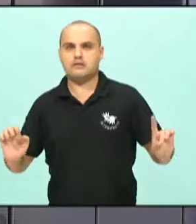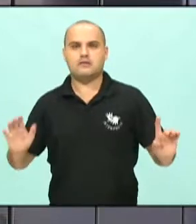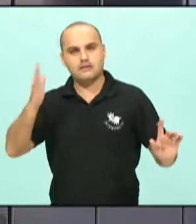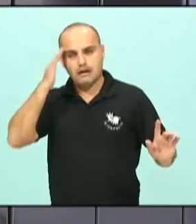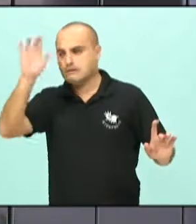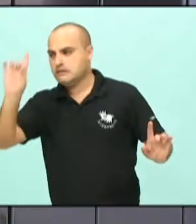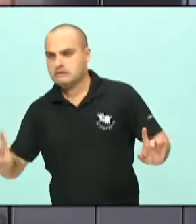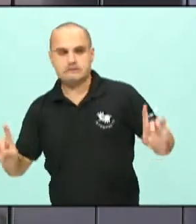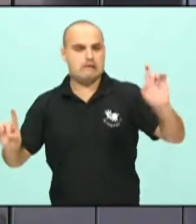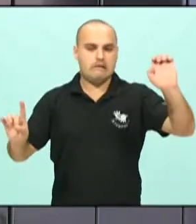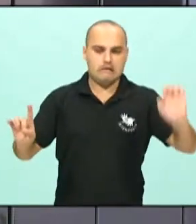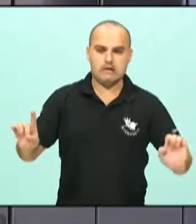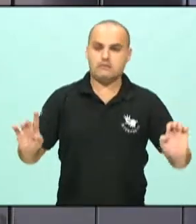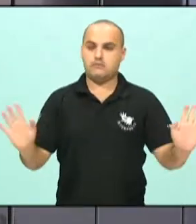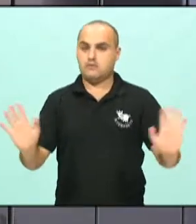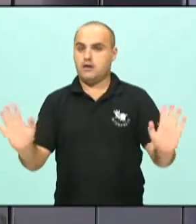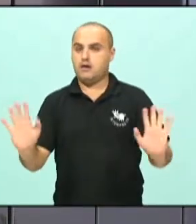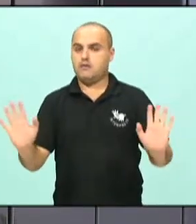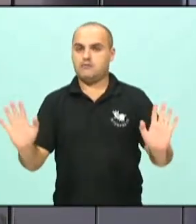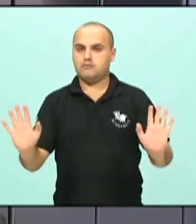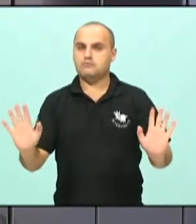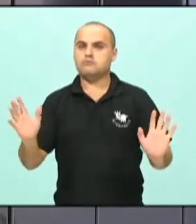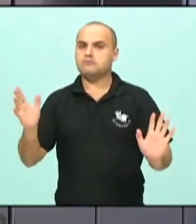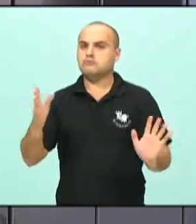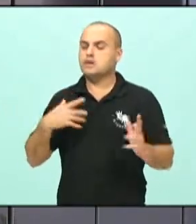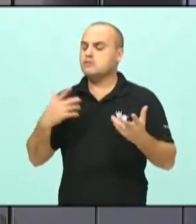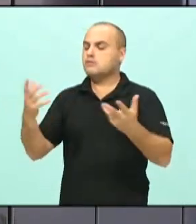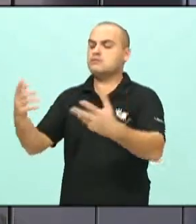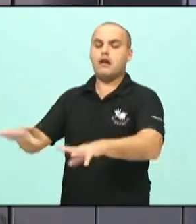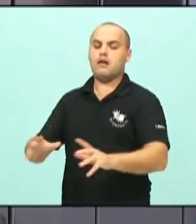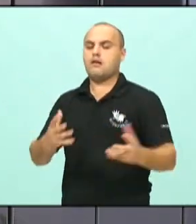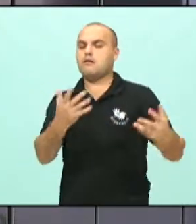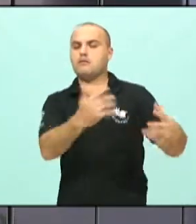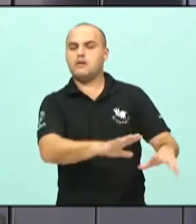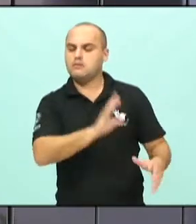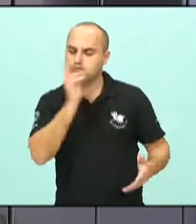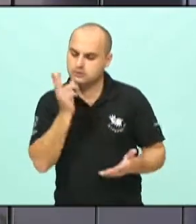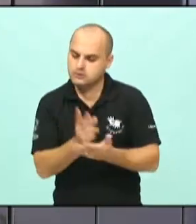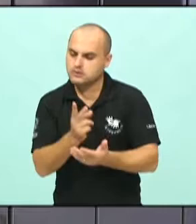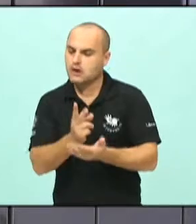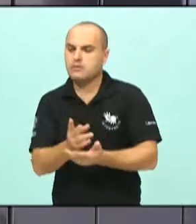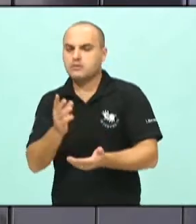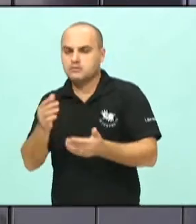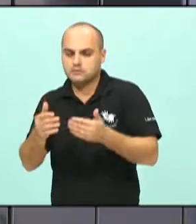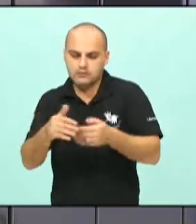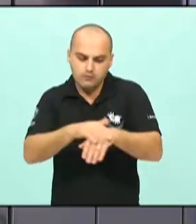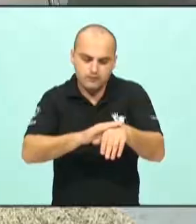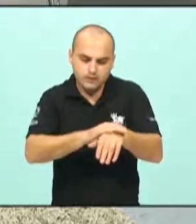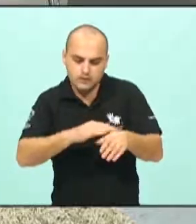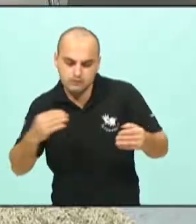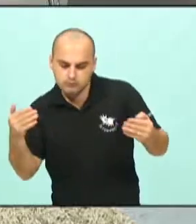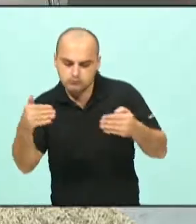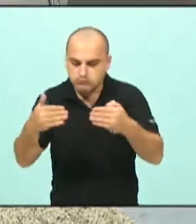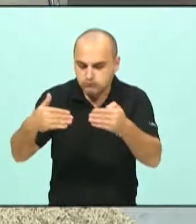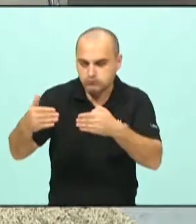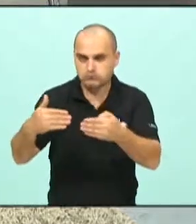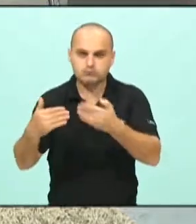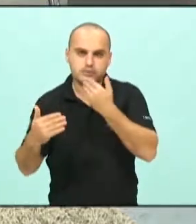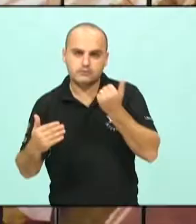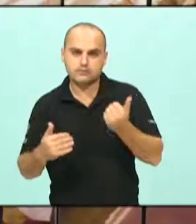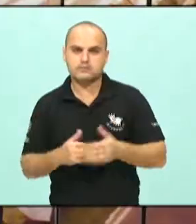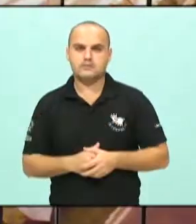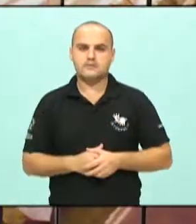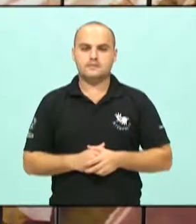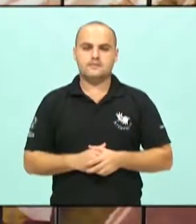fugimos dessa polarização, nós buscamos sempre a conversa, o meio termo e o bom entendimento. Nós temos